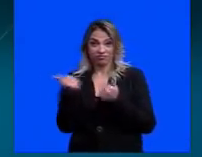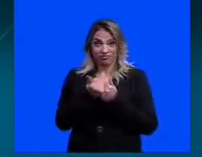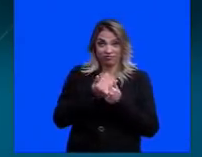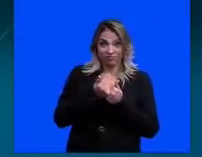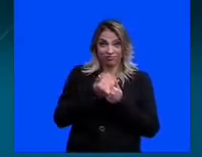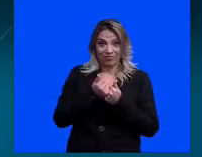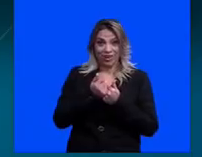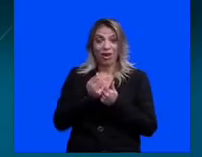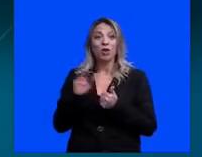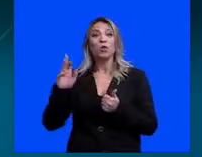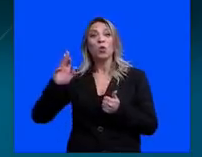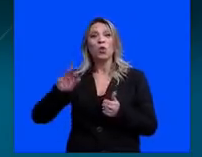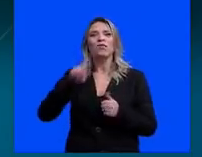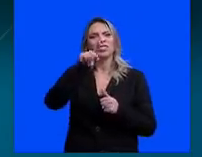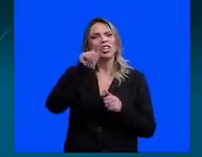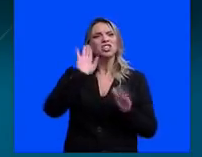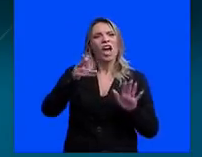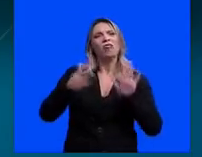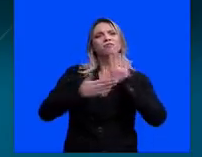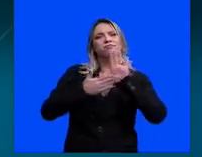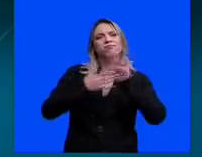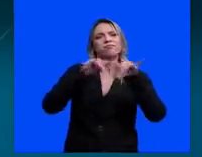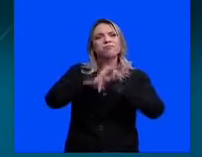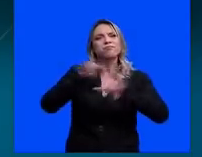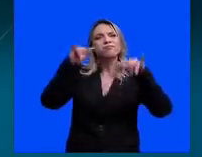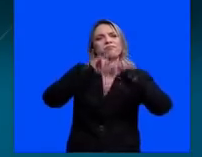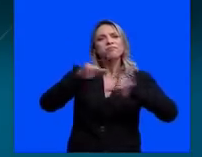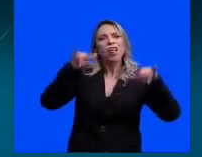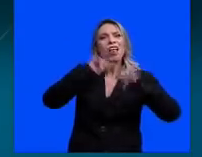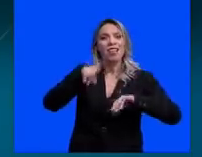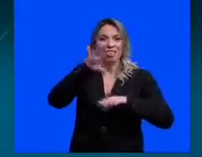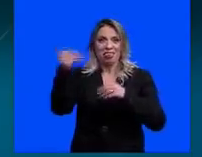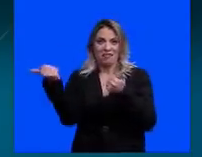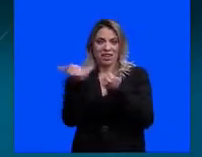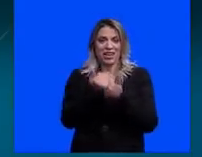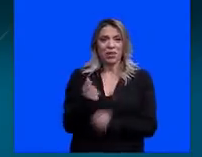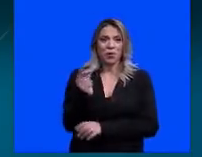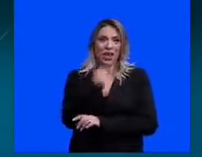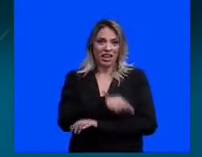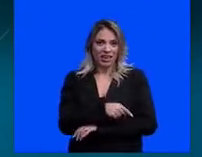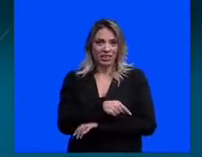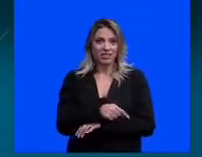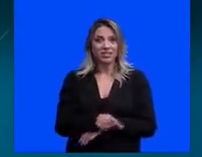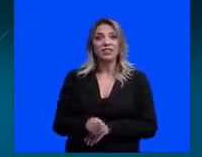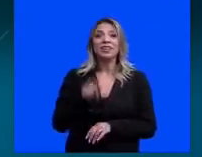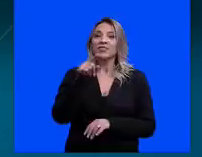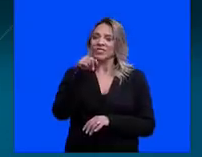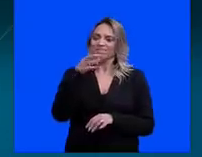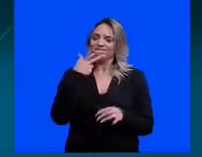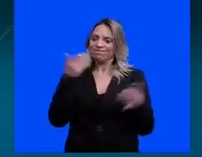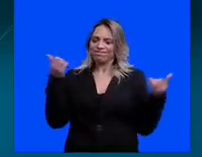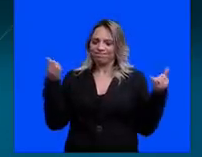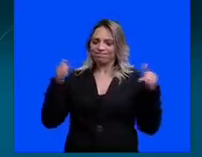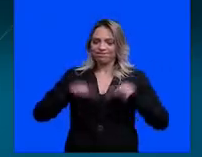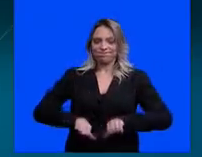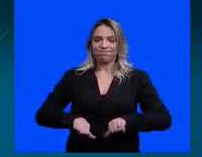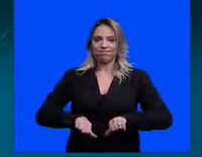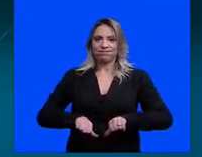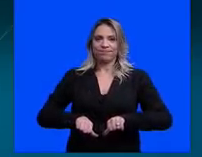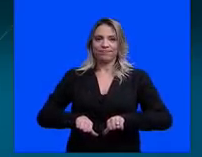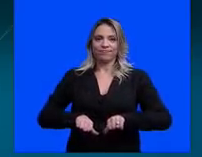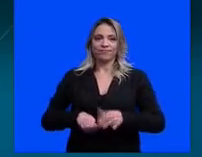os artigos que a senhora já publicou, defendendo Luiz Inácio Lula da Silva, eu tenho certeza que a senhora o reprovaria. Porque o seu